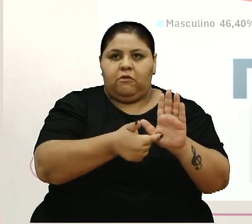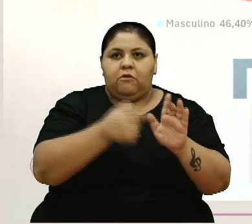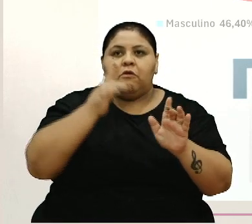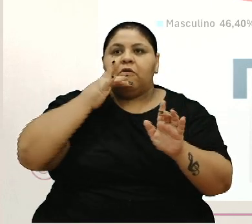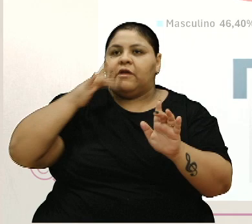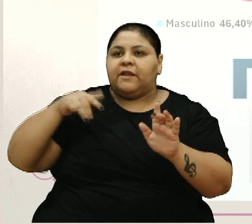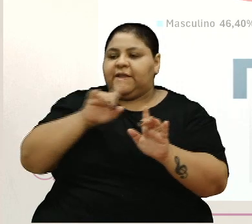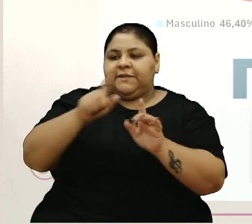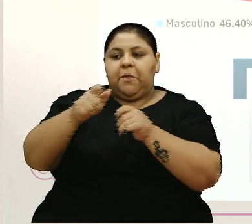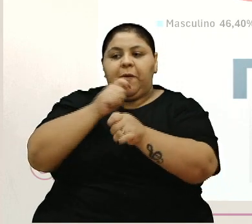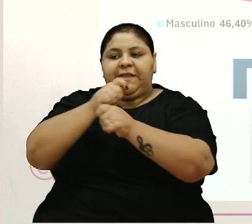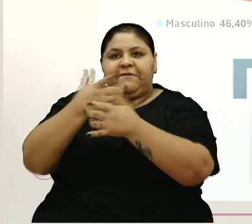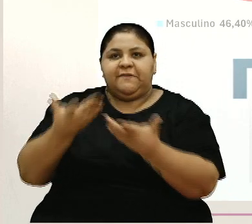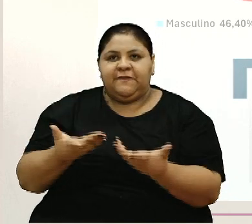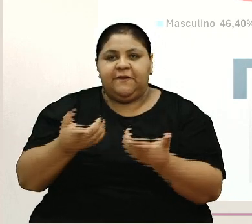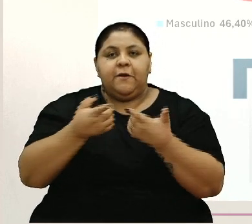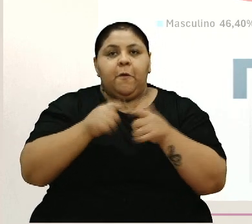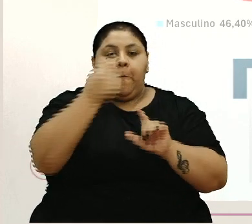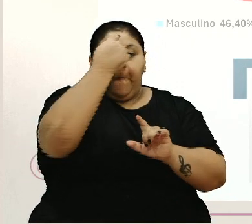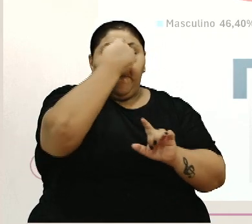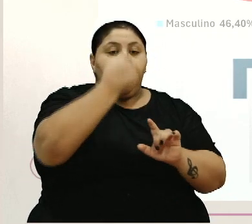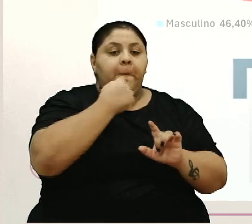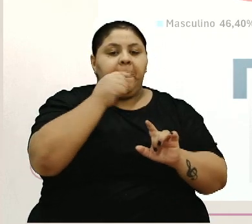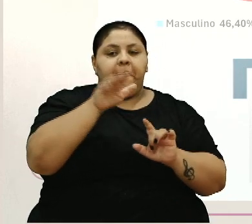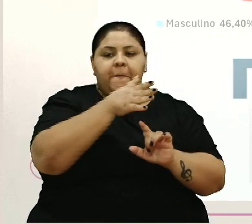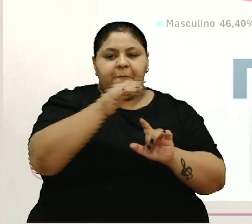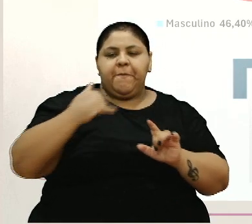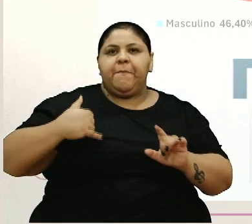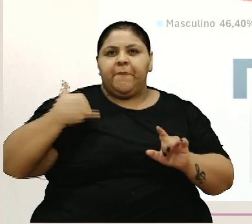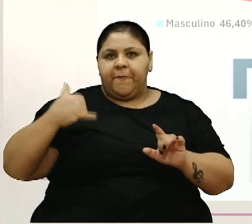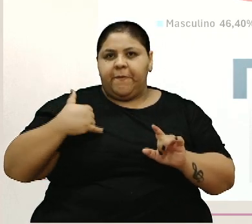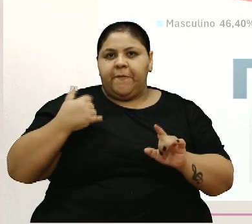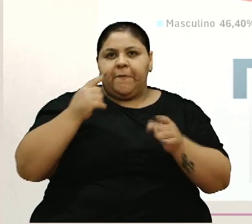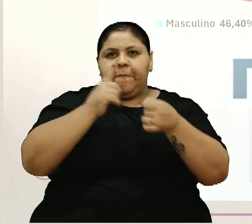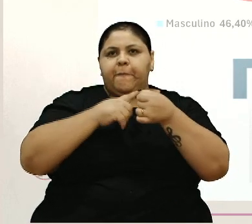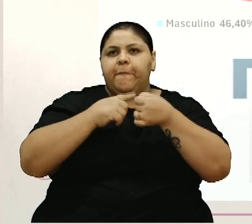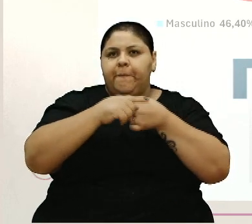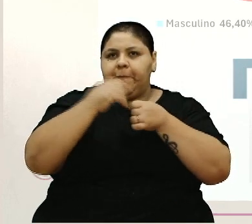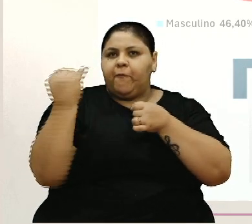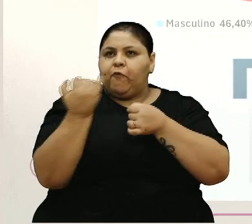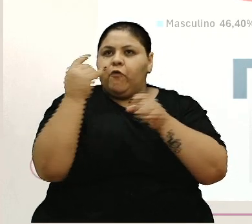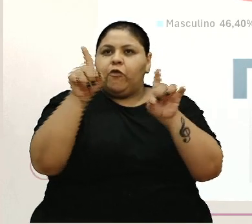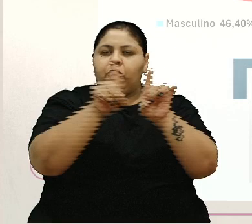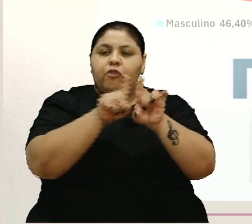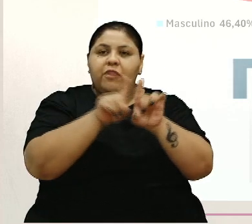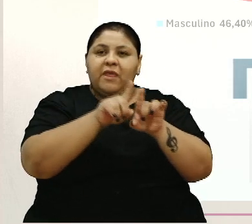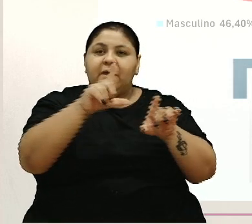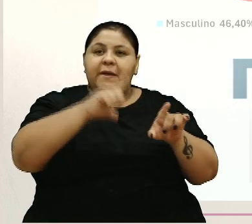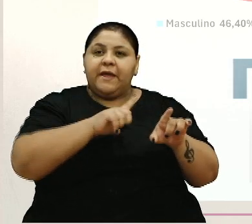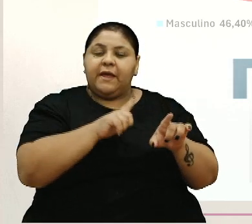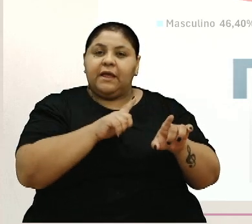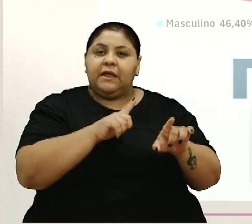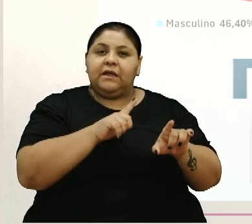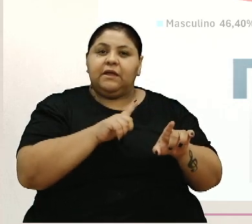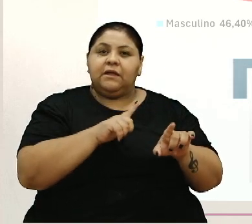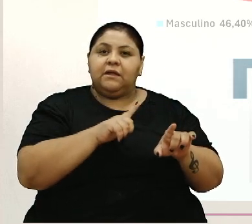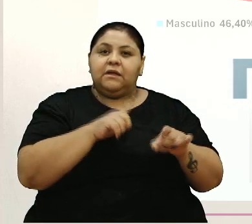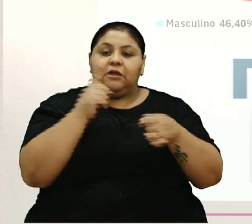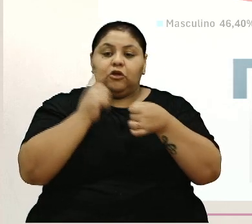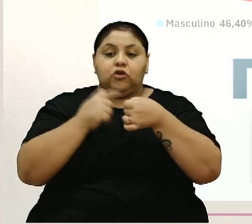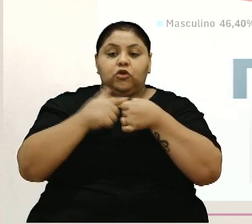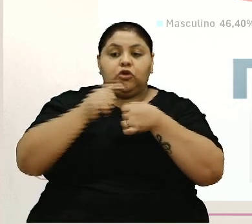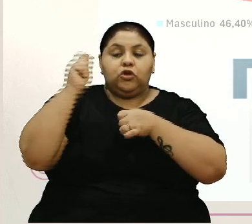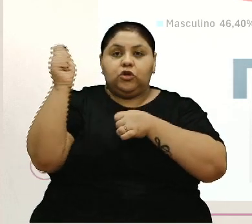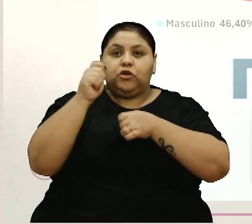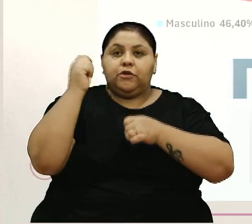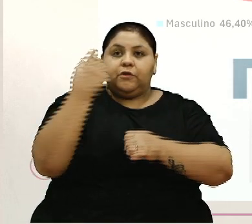entrevistada, mas o perfil do público, a faixa etária e das cidades. É importante também que nós tivemos uma das cidades do Rio Grande do